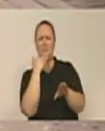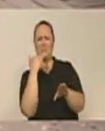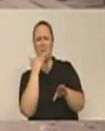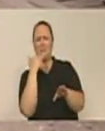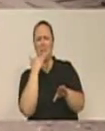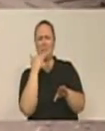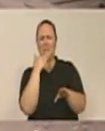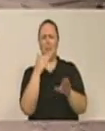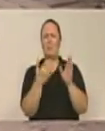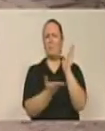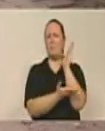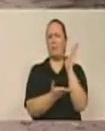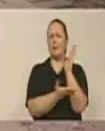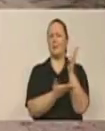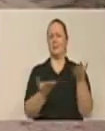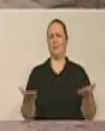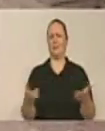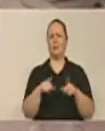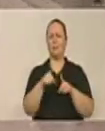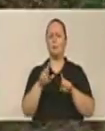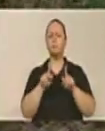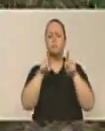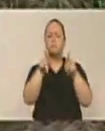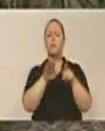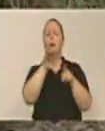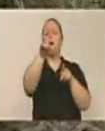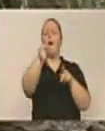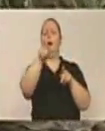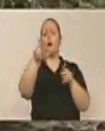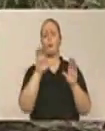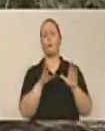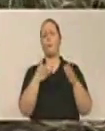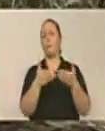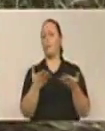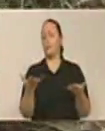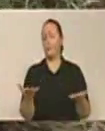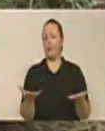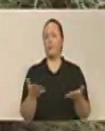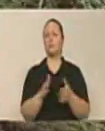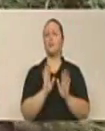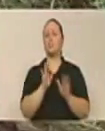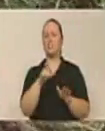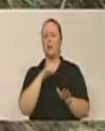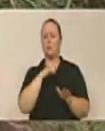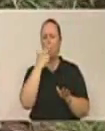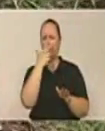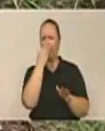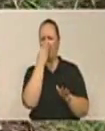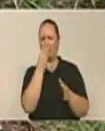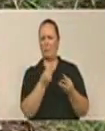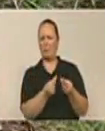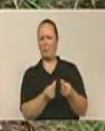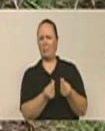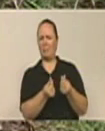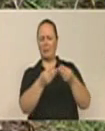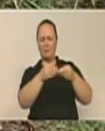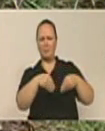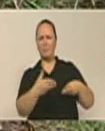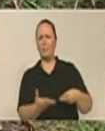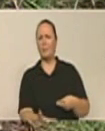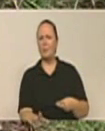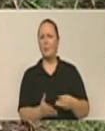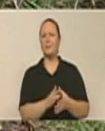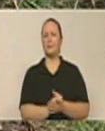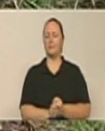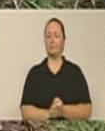a toda uma comunidade ali. Inclusive, já está precisando de manutenção. As pranchões ali já têm alguns podres. Está aí a situação das pontes, já que